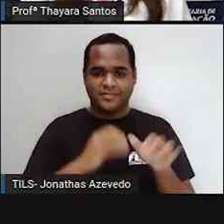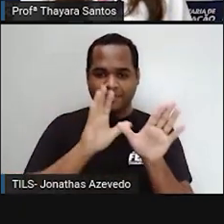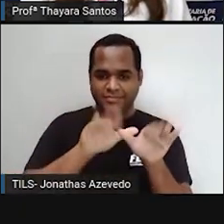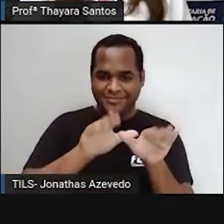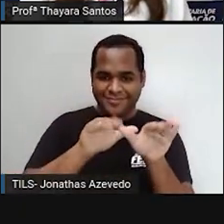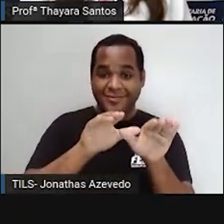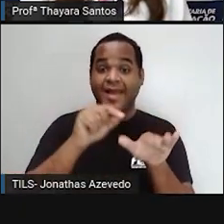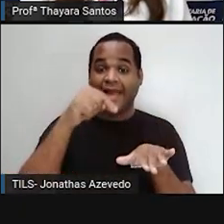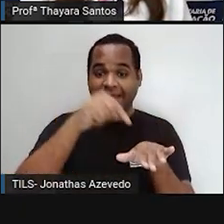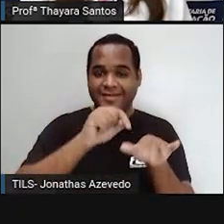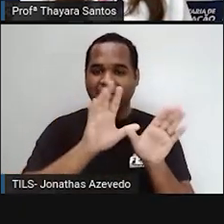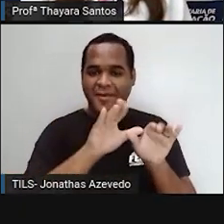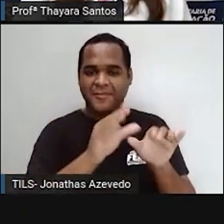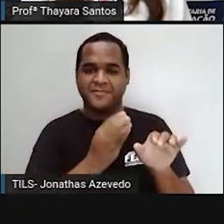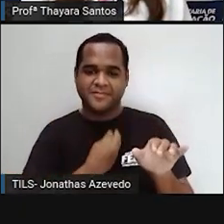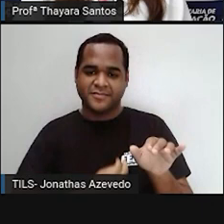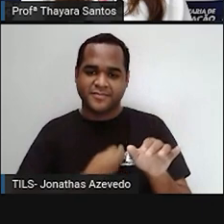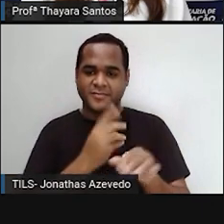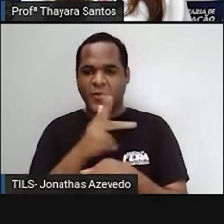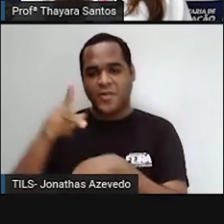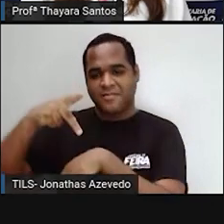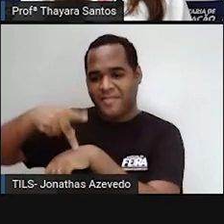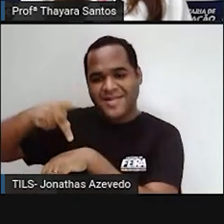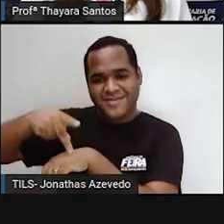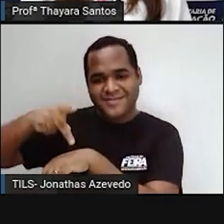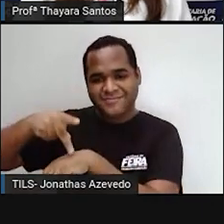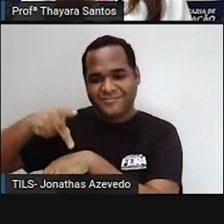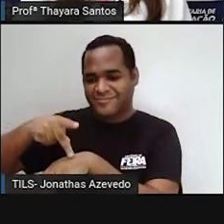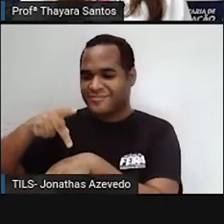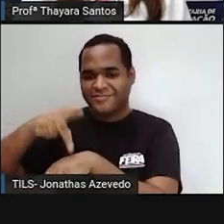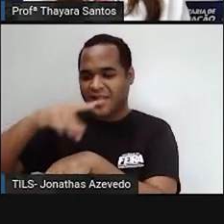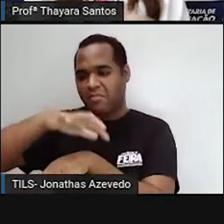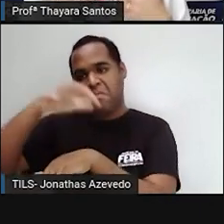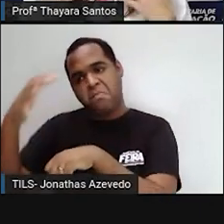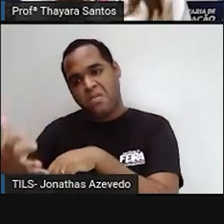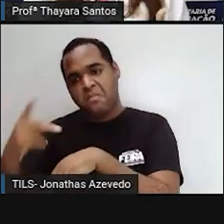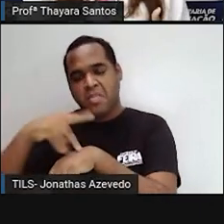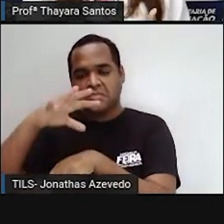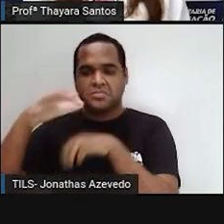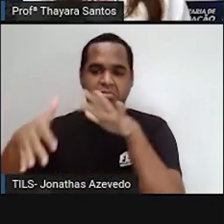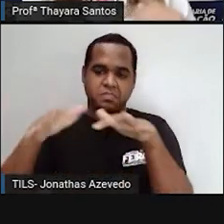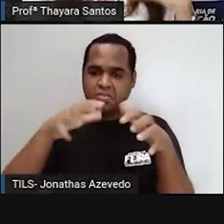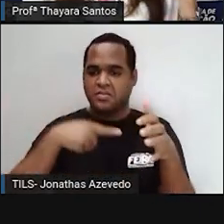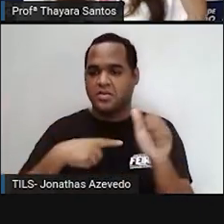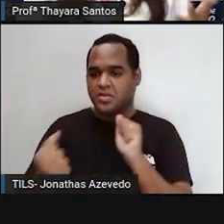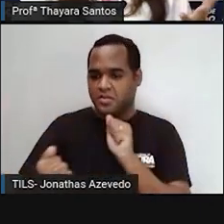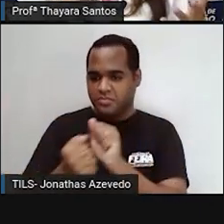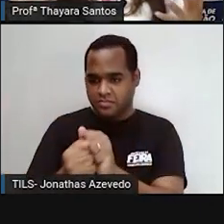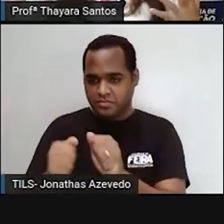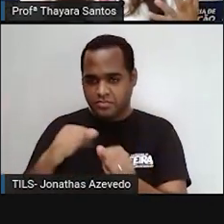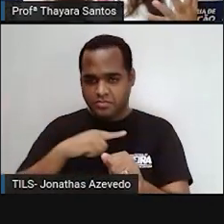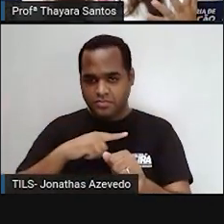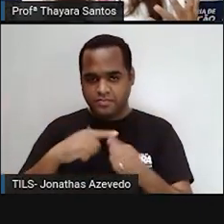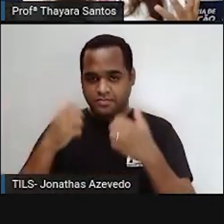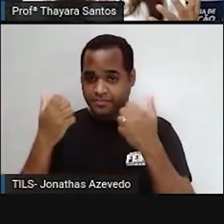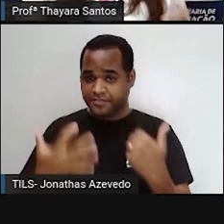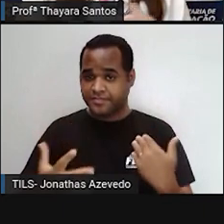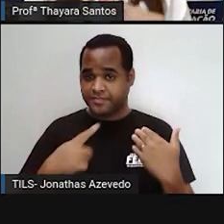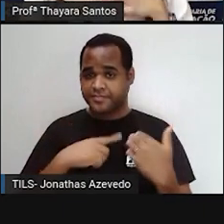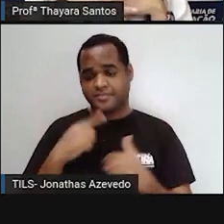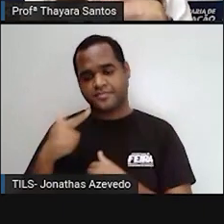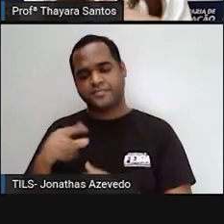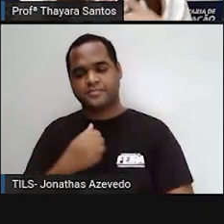borboletinha, e aqui os exemplos de fatores abióticos, as rochas. Então, quando a gente junta no ambiente fator biótico, mais fator